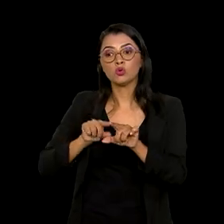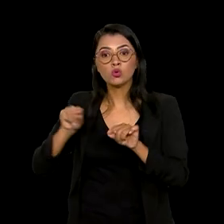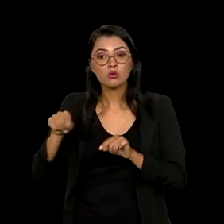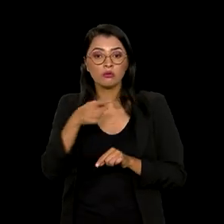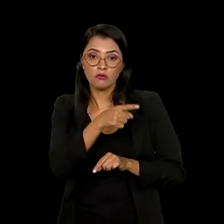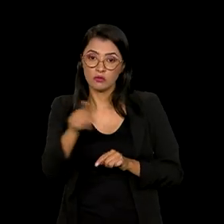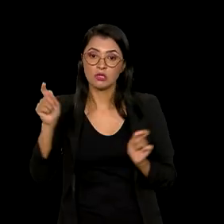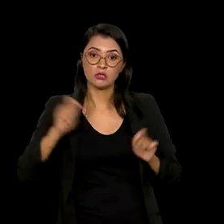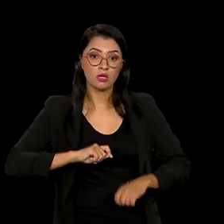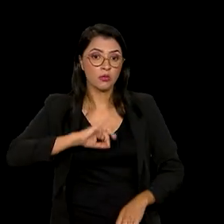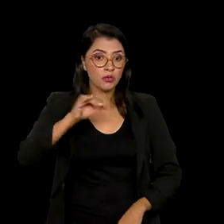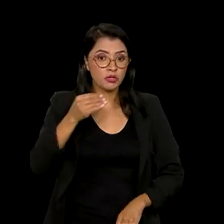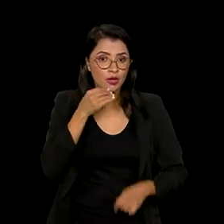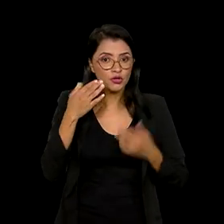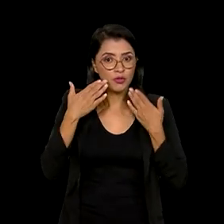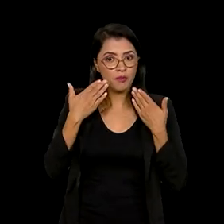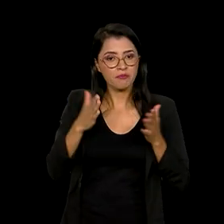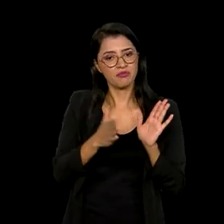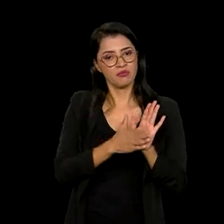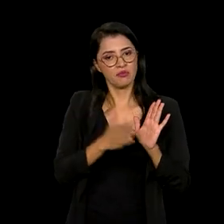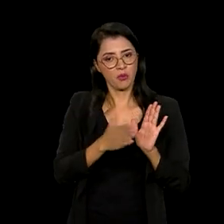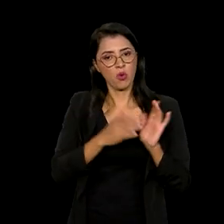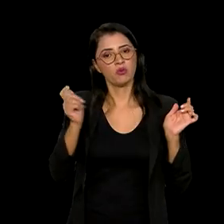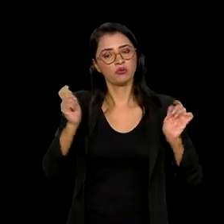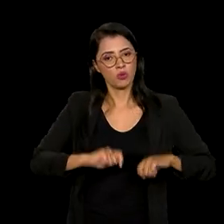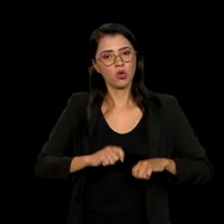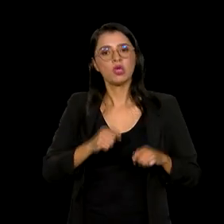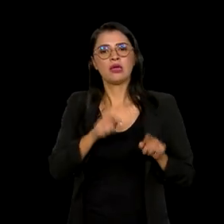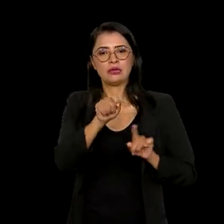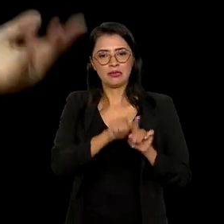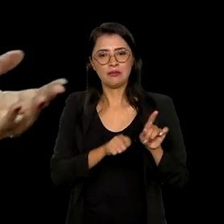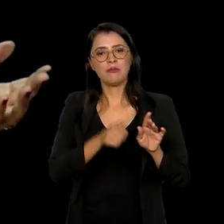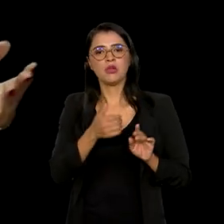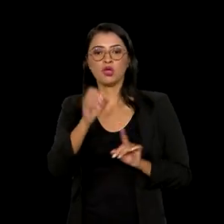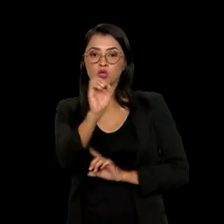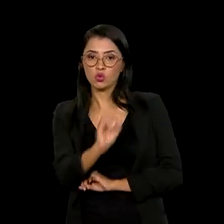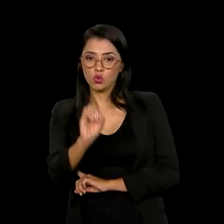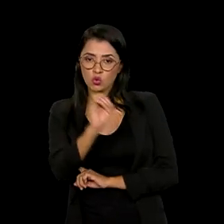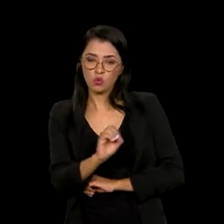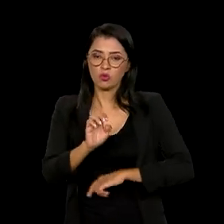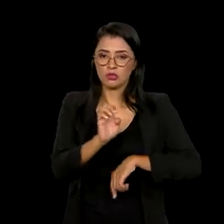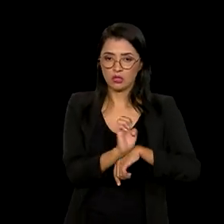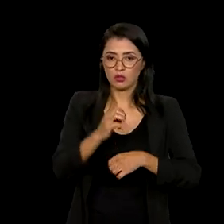terão a oportunidade de apresentar propostas durante o mês de outubro, os estados e os municípios. 136